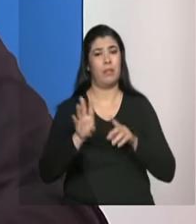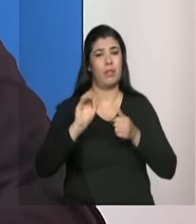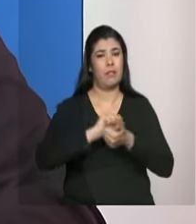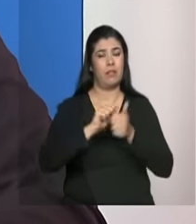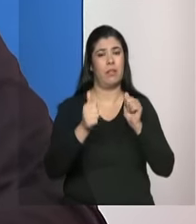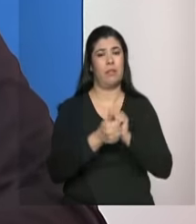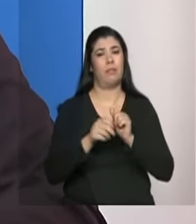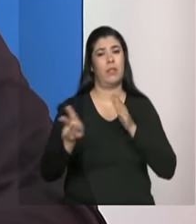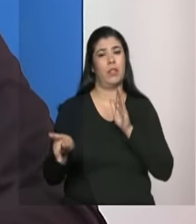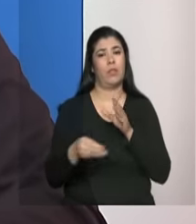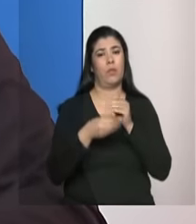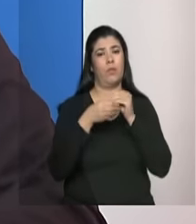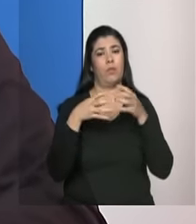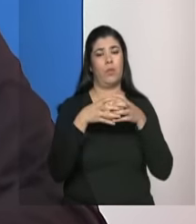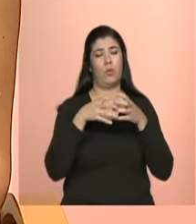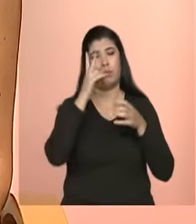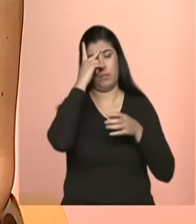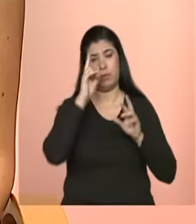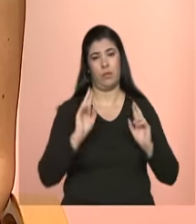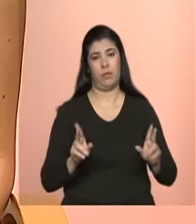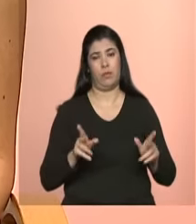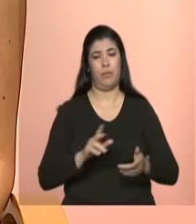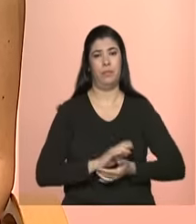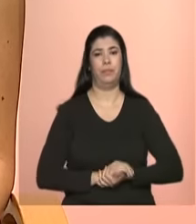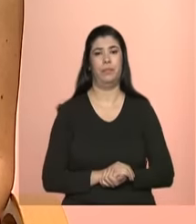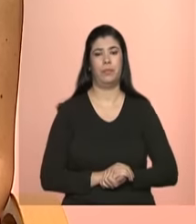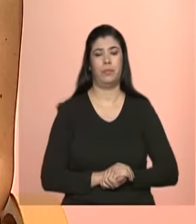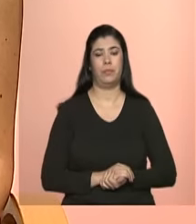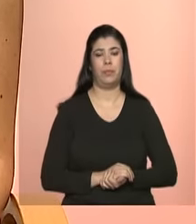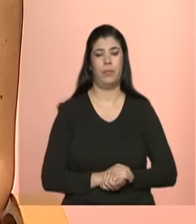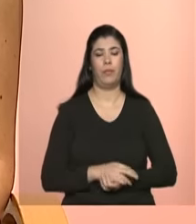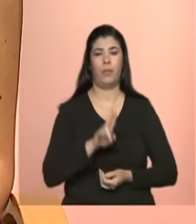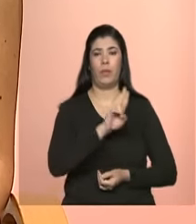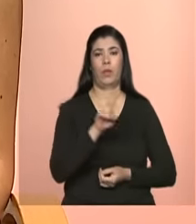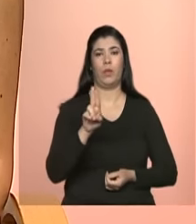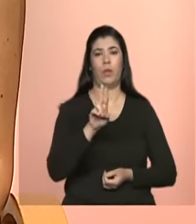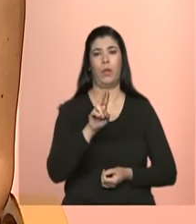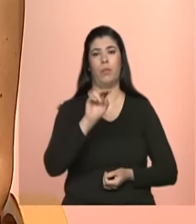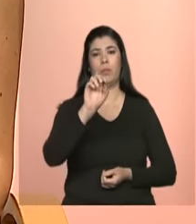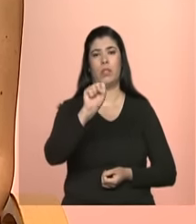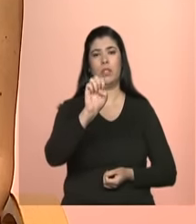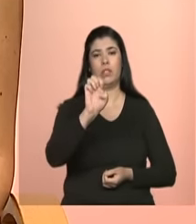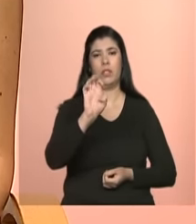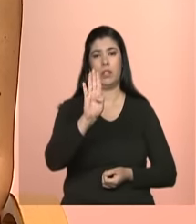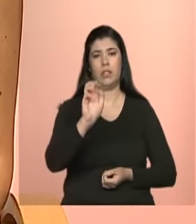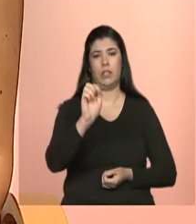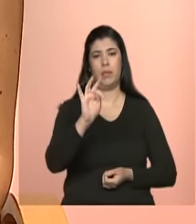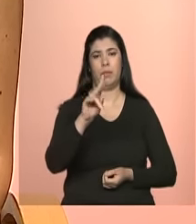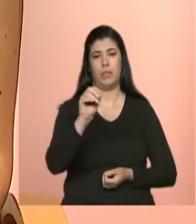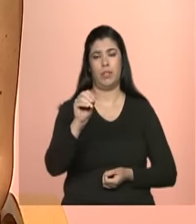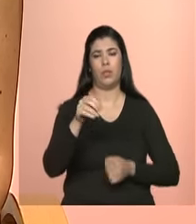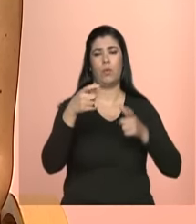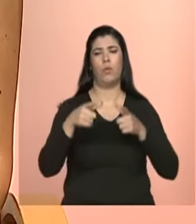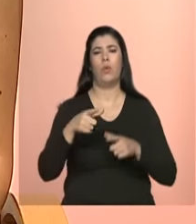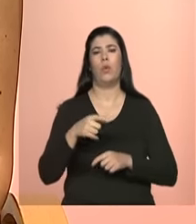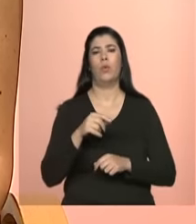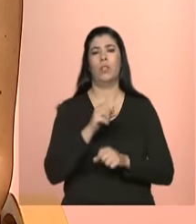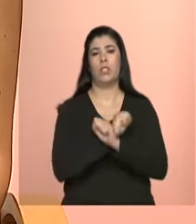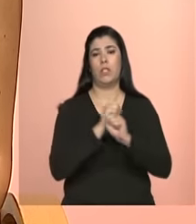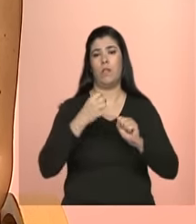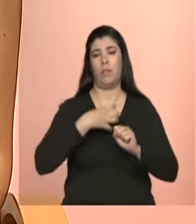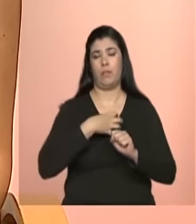a essa particularidade ok Sebastião de Salvador ele pergunta trabalho